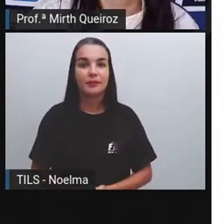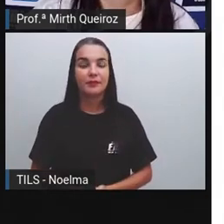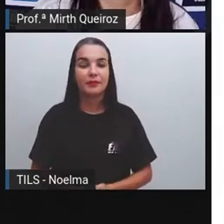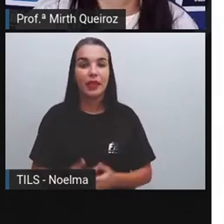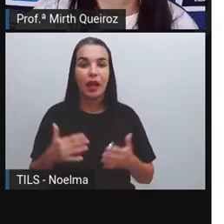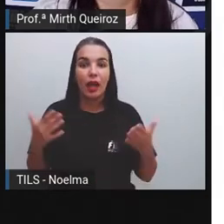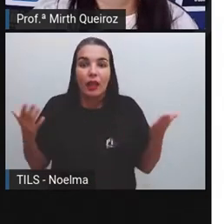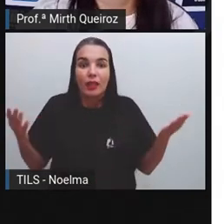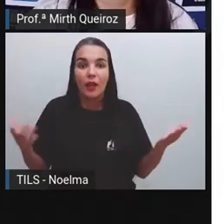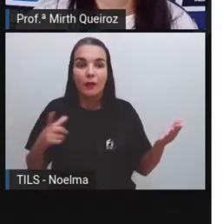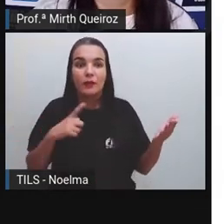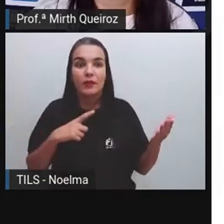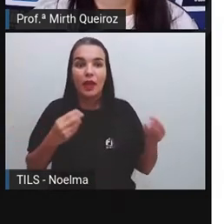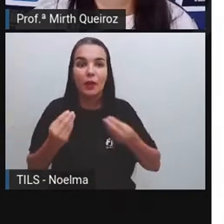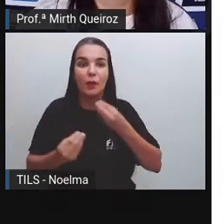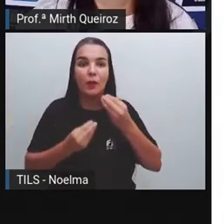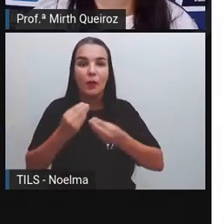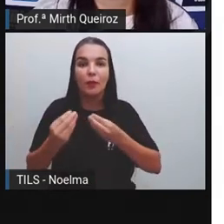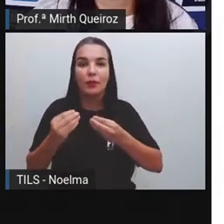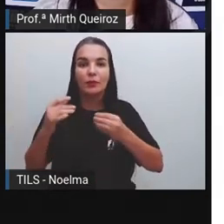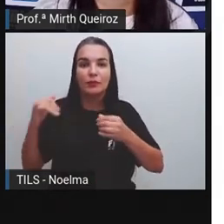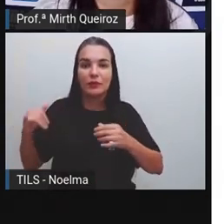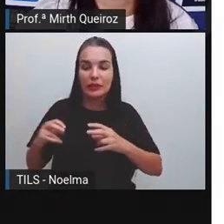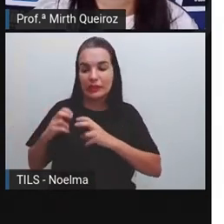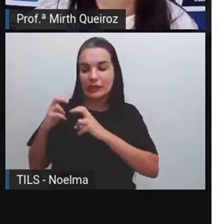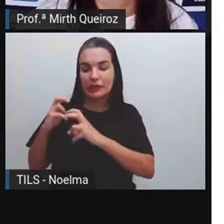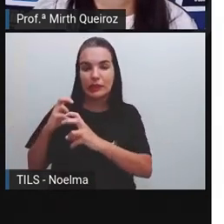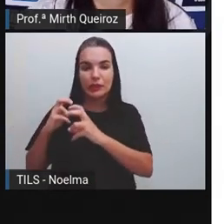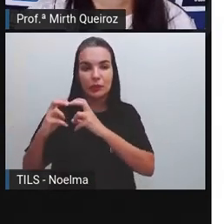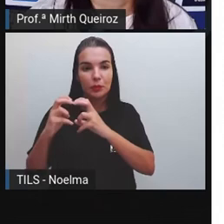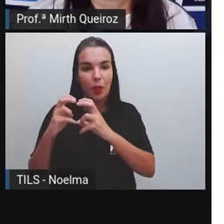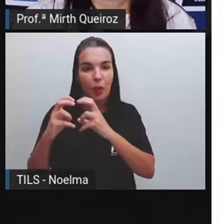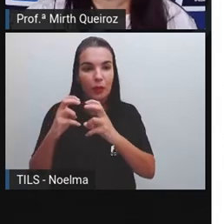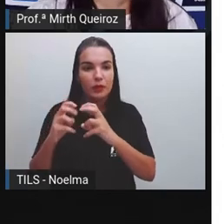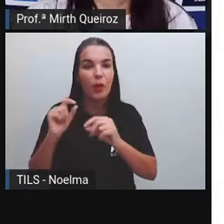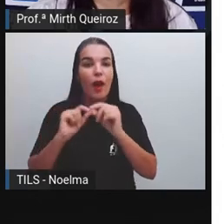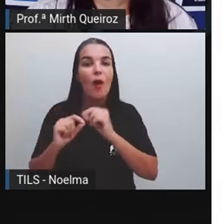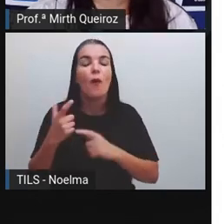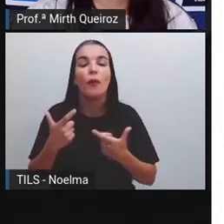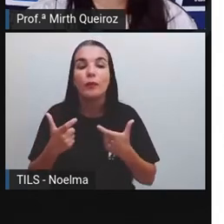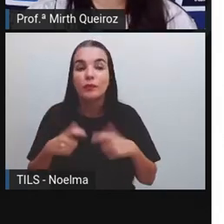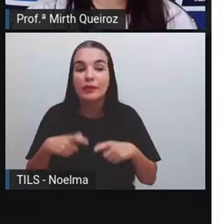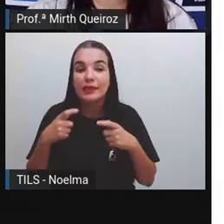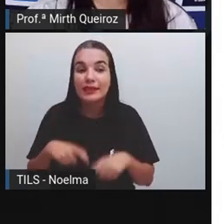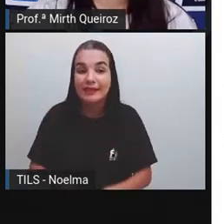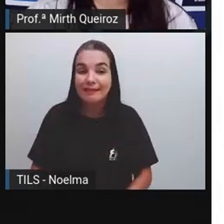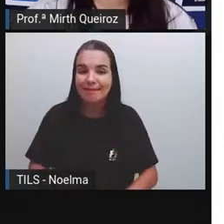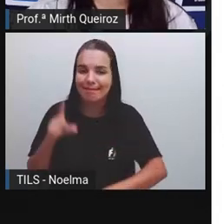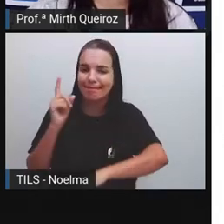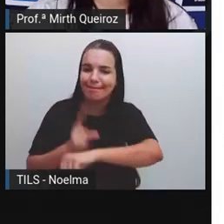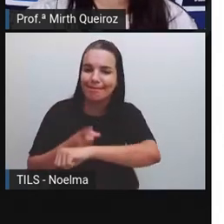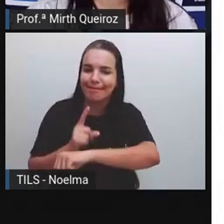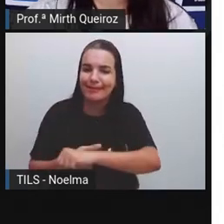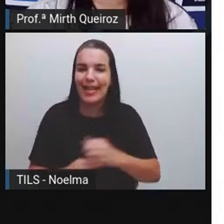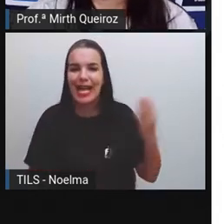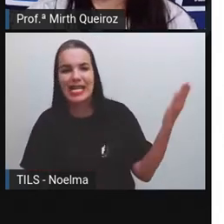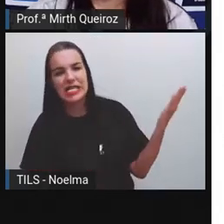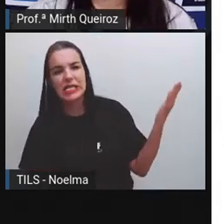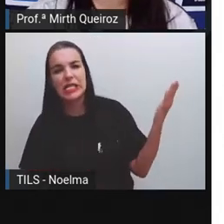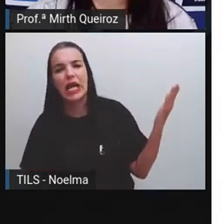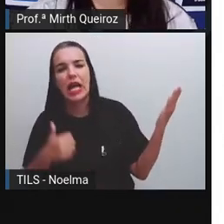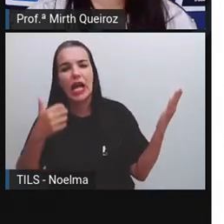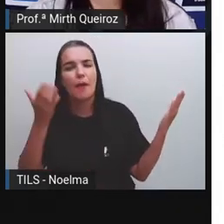E assim a gente tem os transportes no tempo, né? Há 100 anos, o que a gente tinha? As